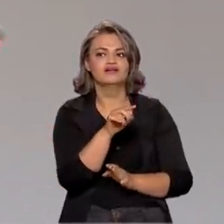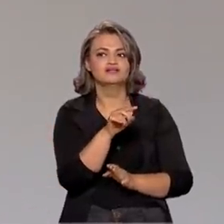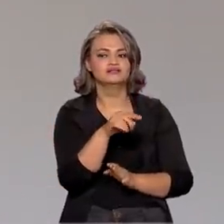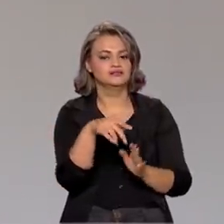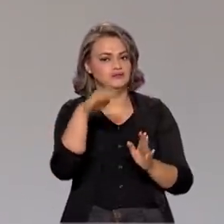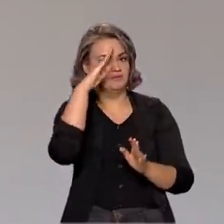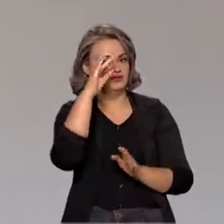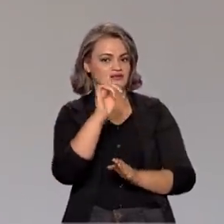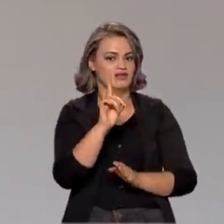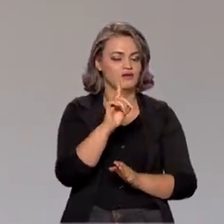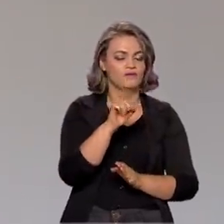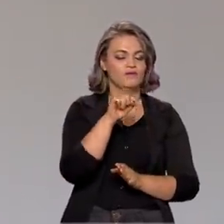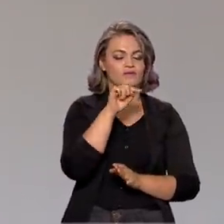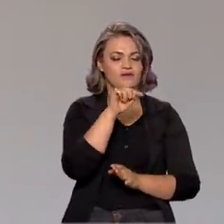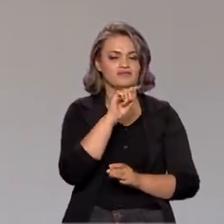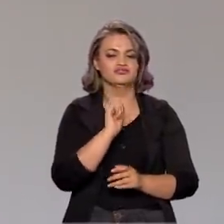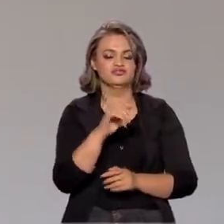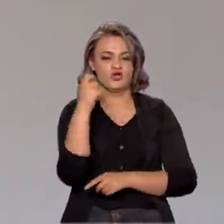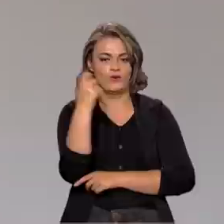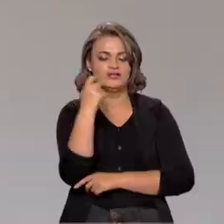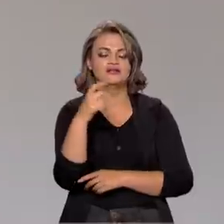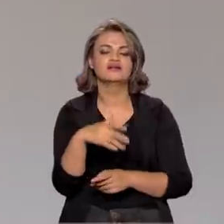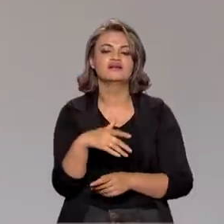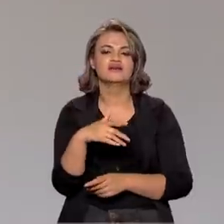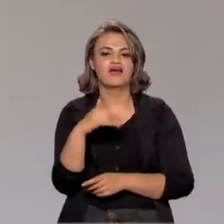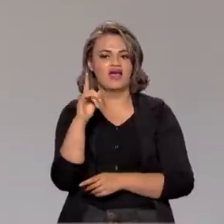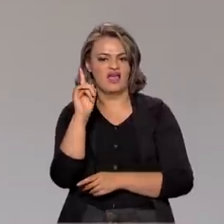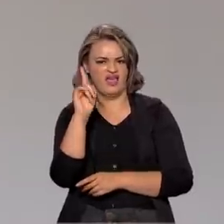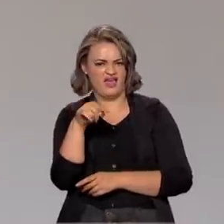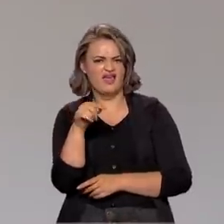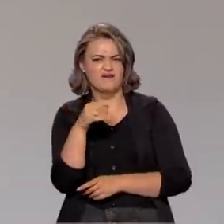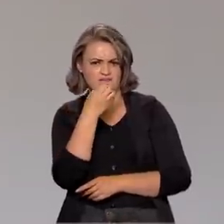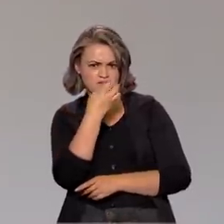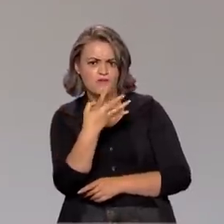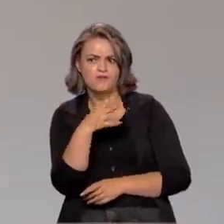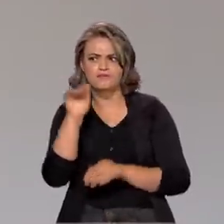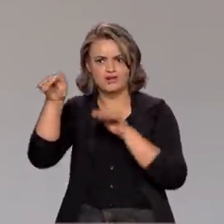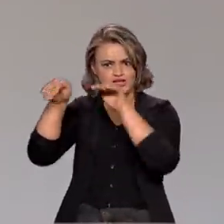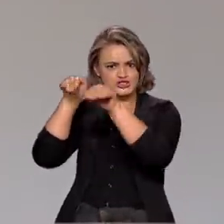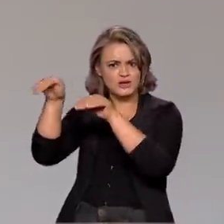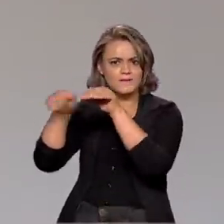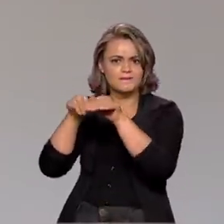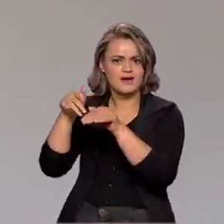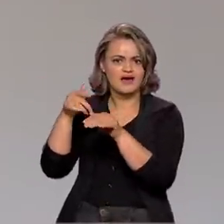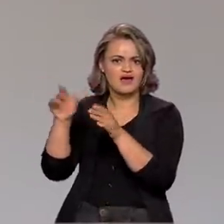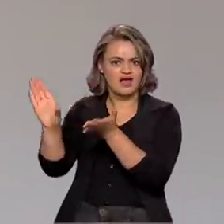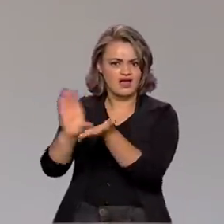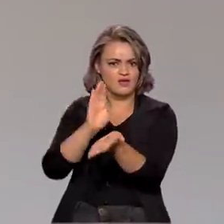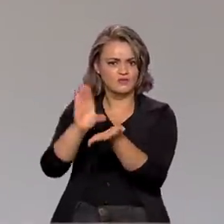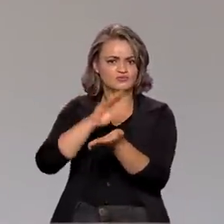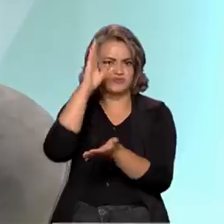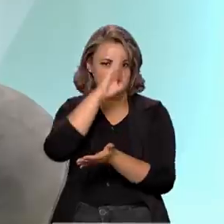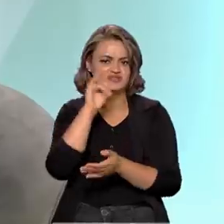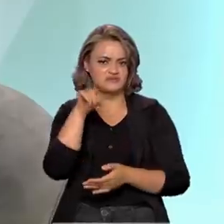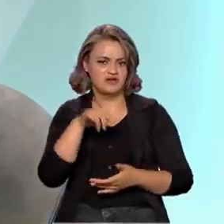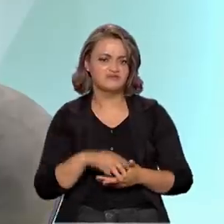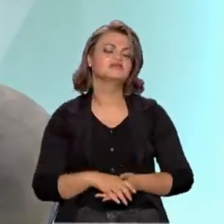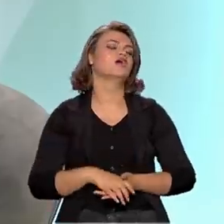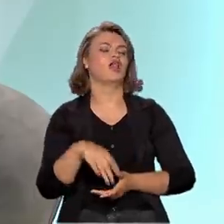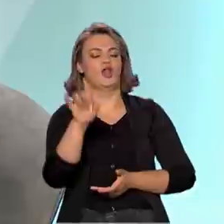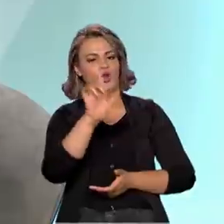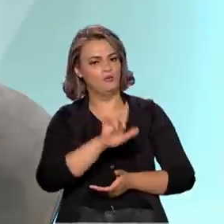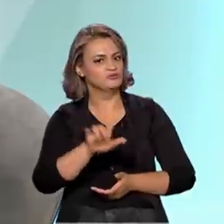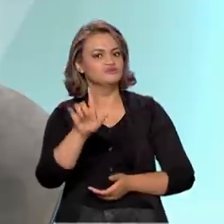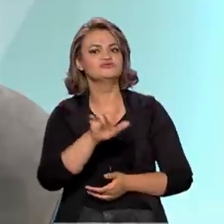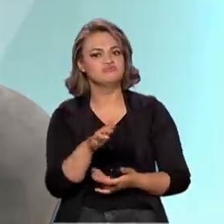militares e comerciais. É um filão que pode atrair muitos recursos para o Brasil? Sem dúvida.